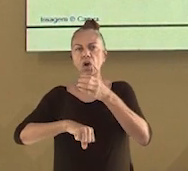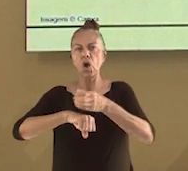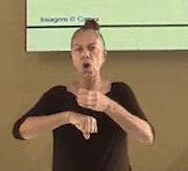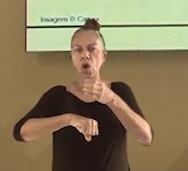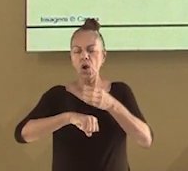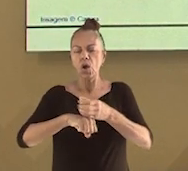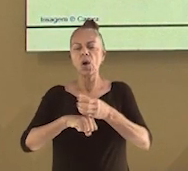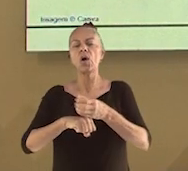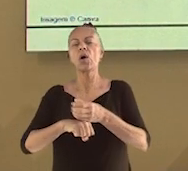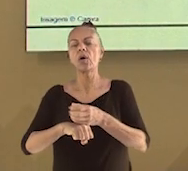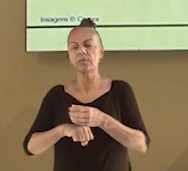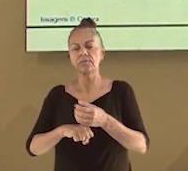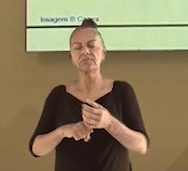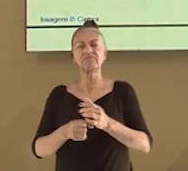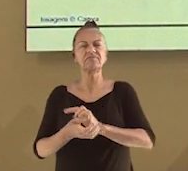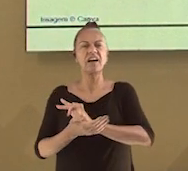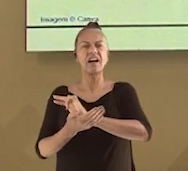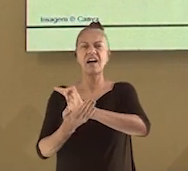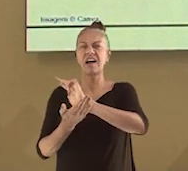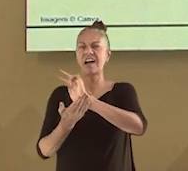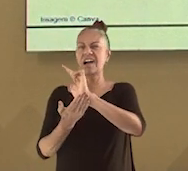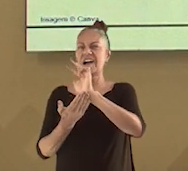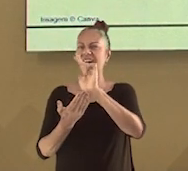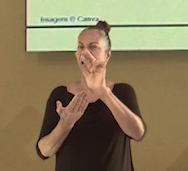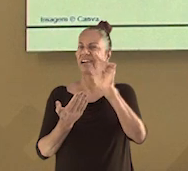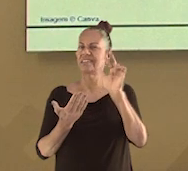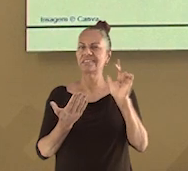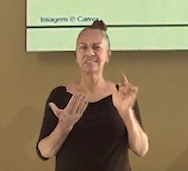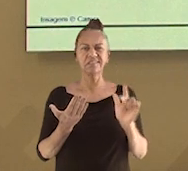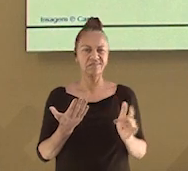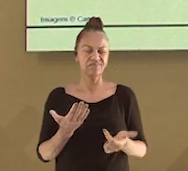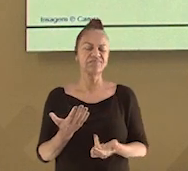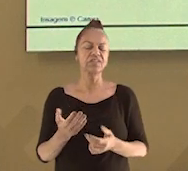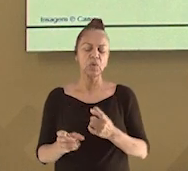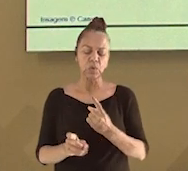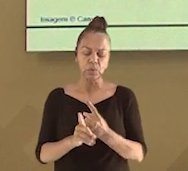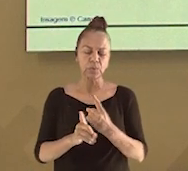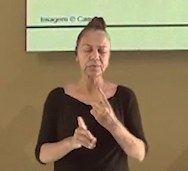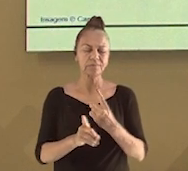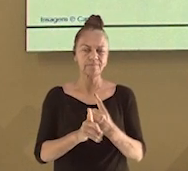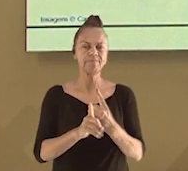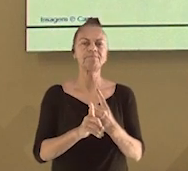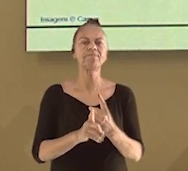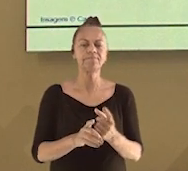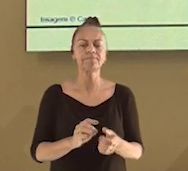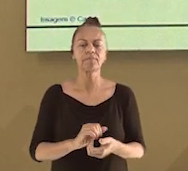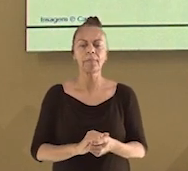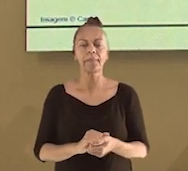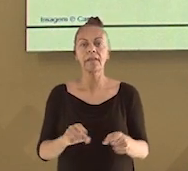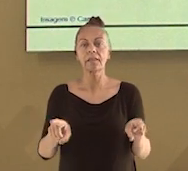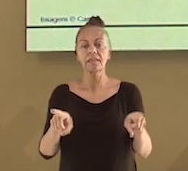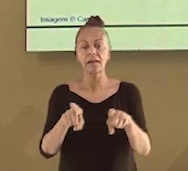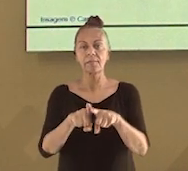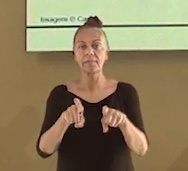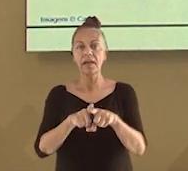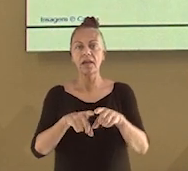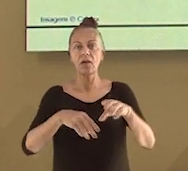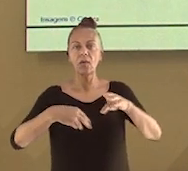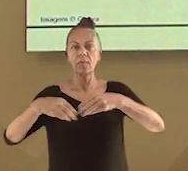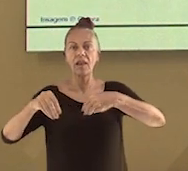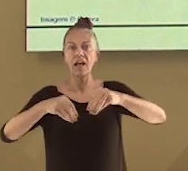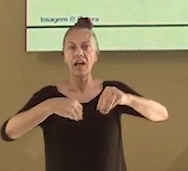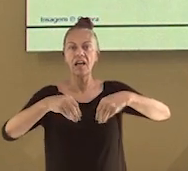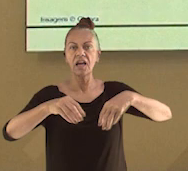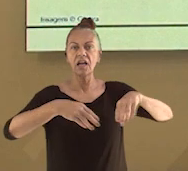canudos e copos descartáveis, entre tantos outros milhares de tipos de plásticos. Podemos